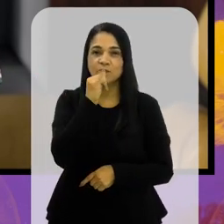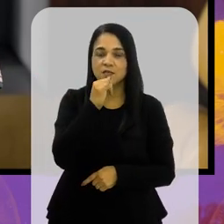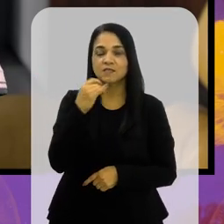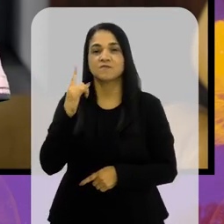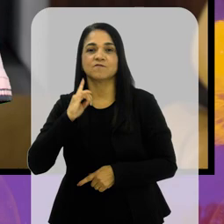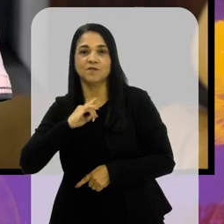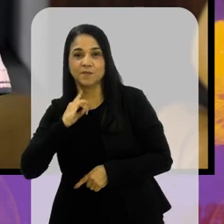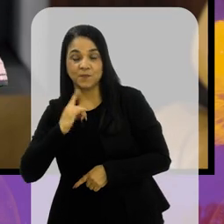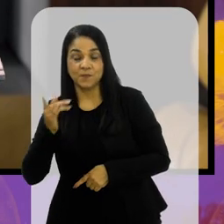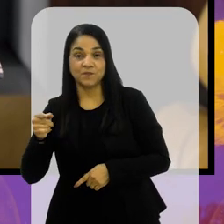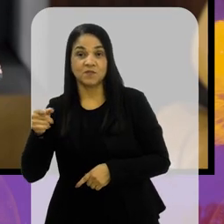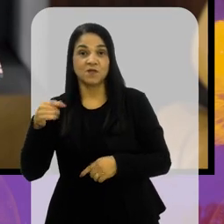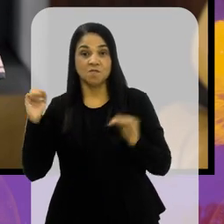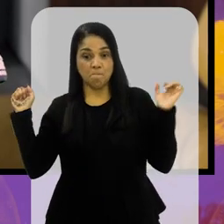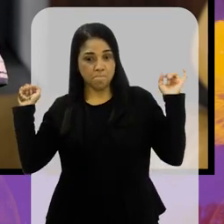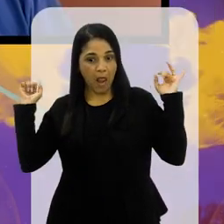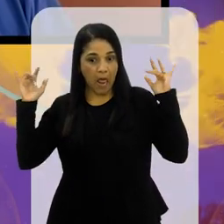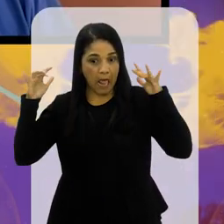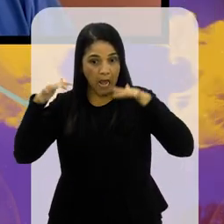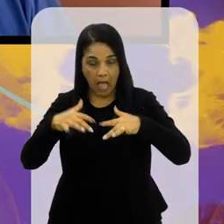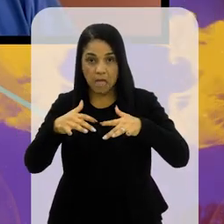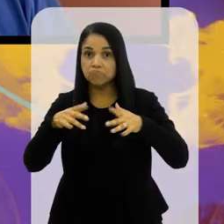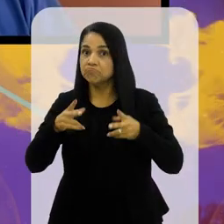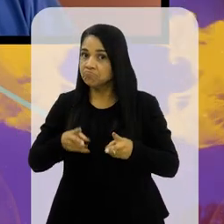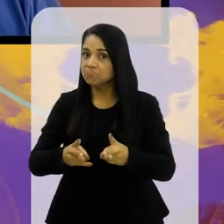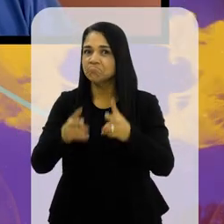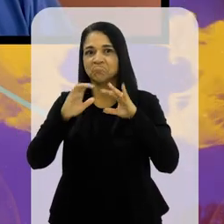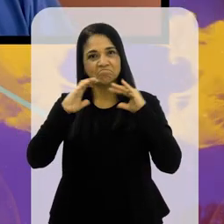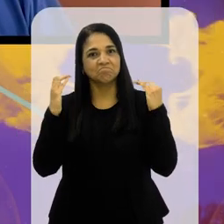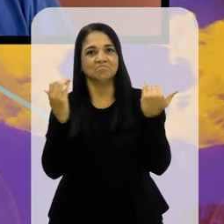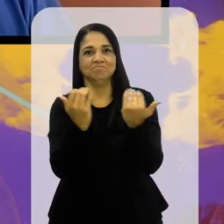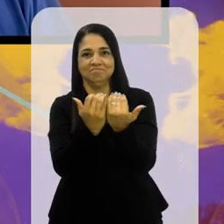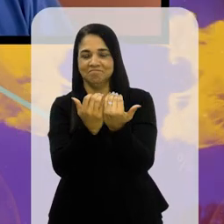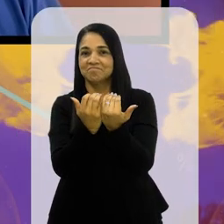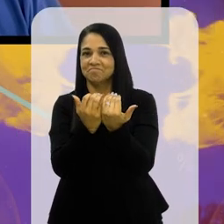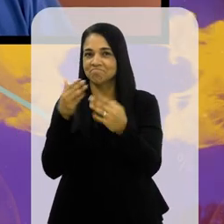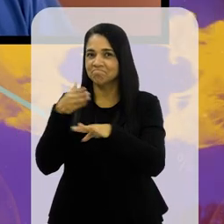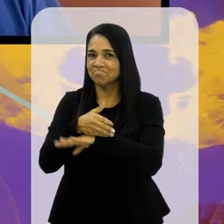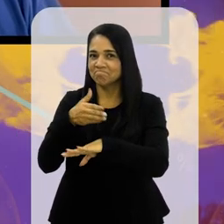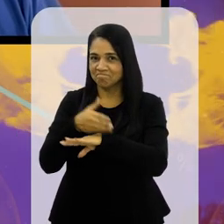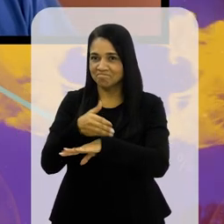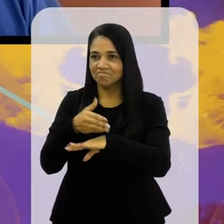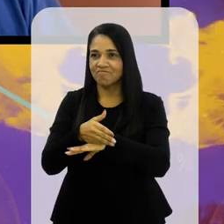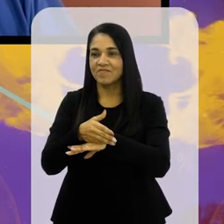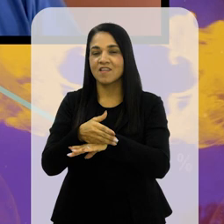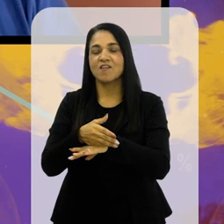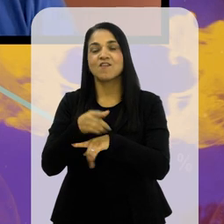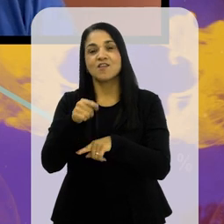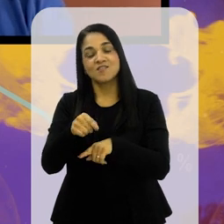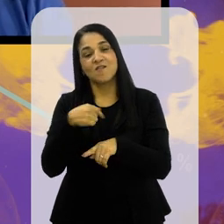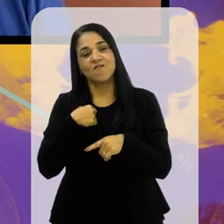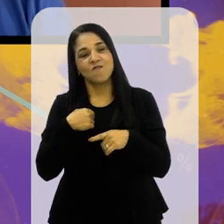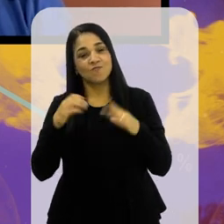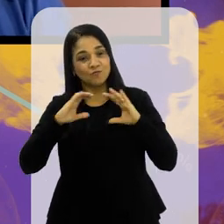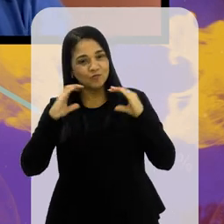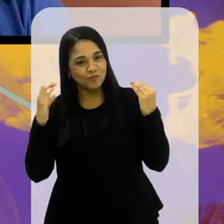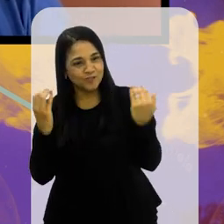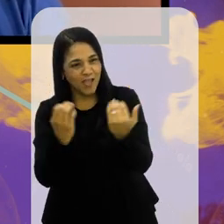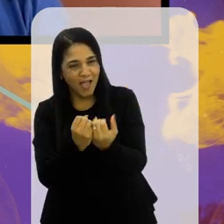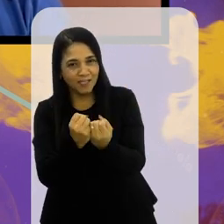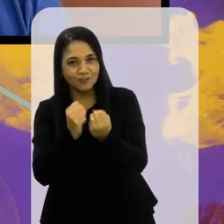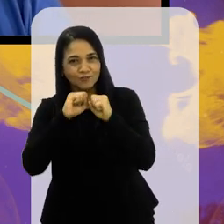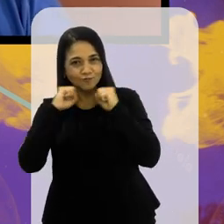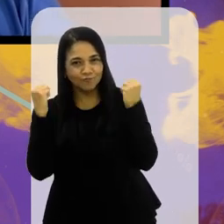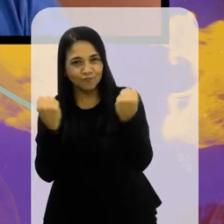para o Botafogo, Fluminense, Flamengo. E o público não tem deixado de ir ao Maracanã, Wellington. Virou atração ir